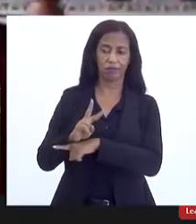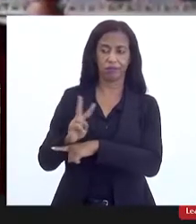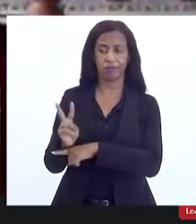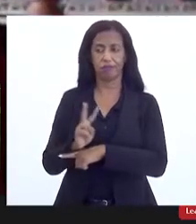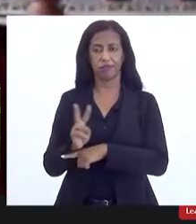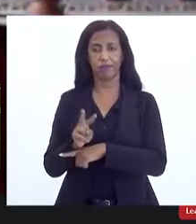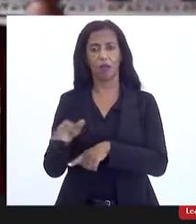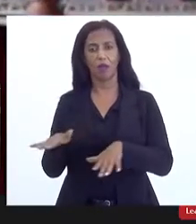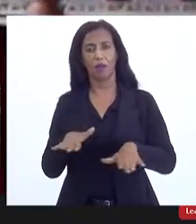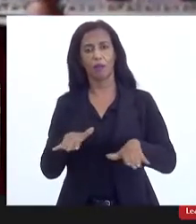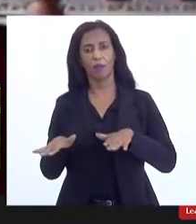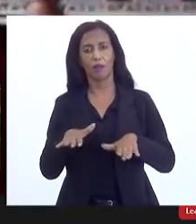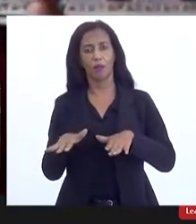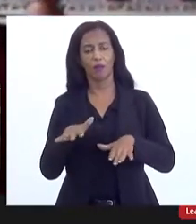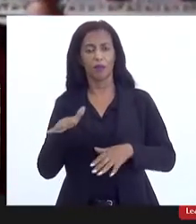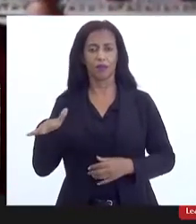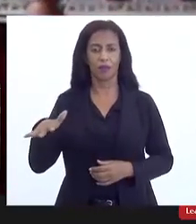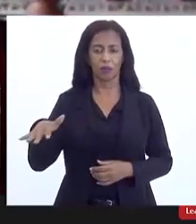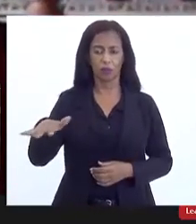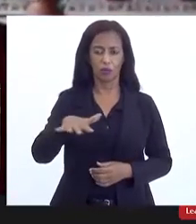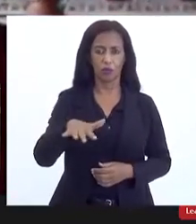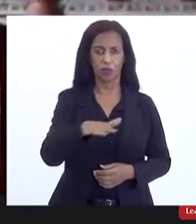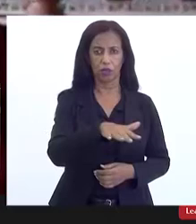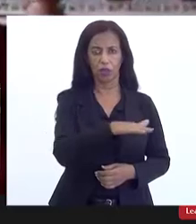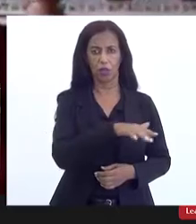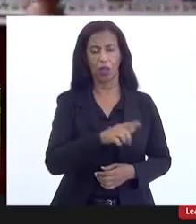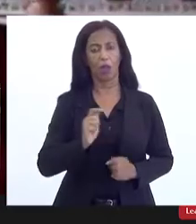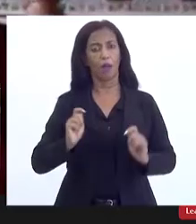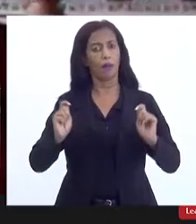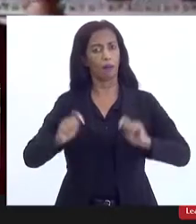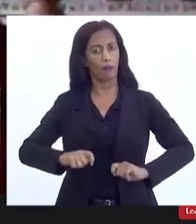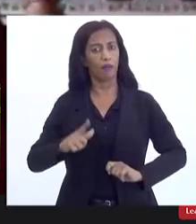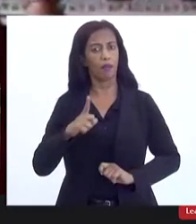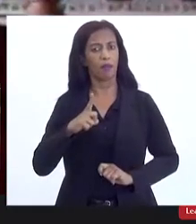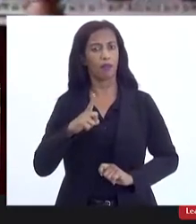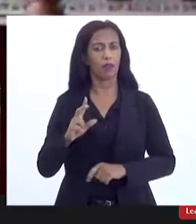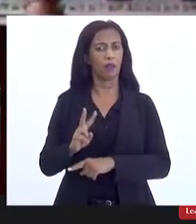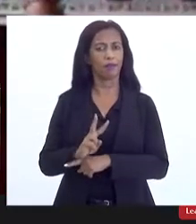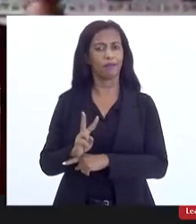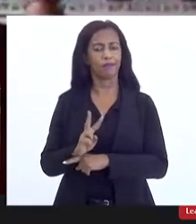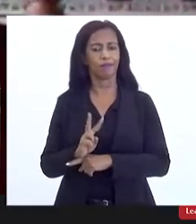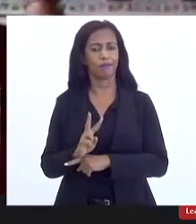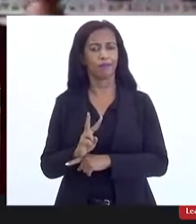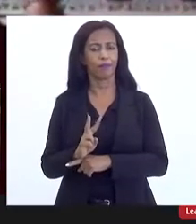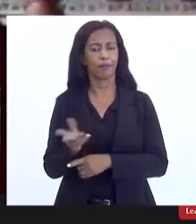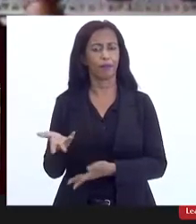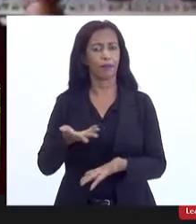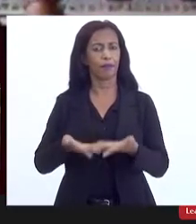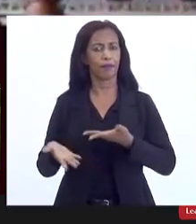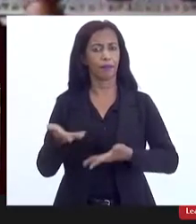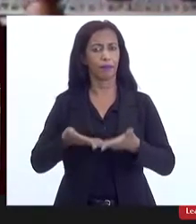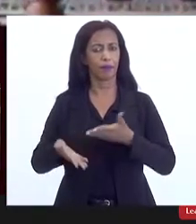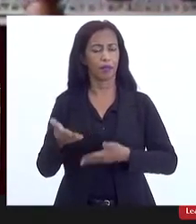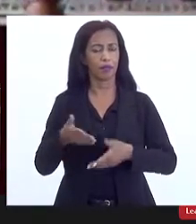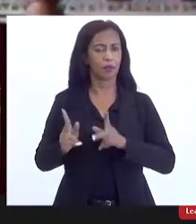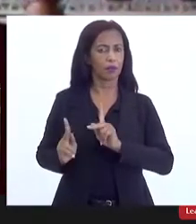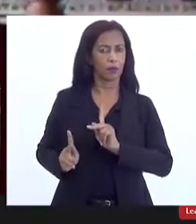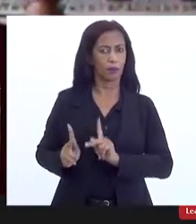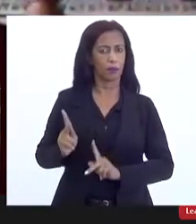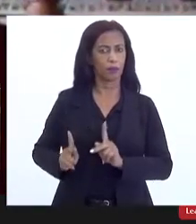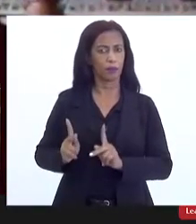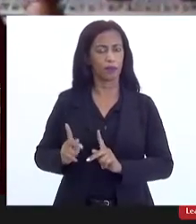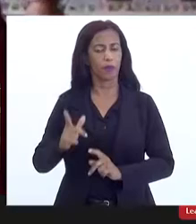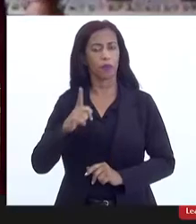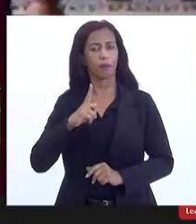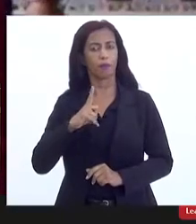uma mobilização nos territórios, para que a gente tenha monitoramento, participação popular, para